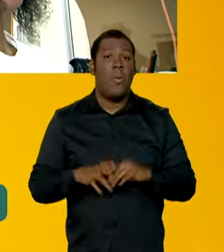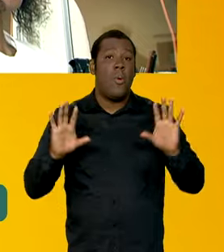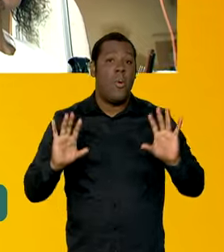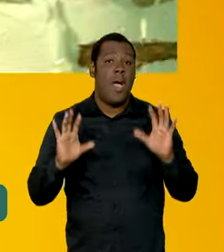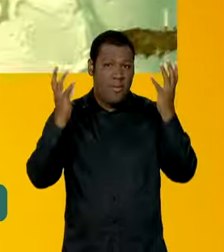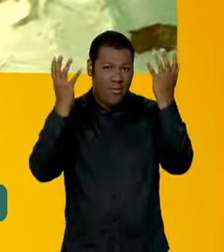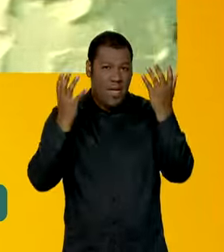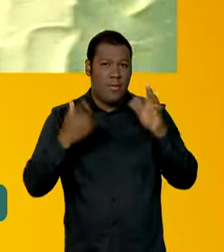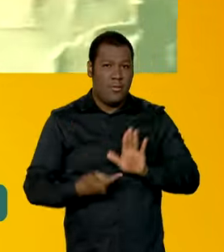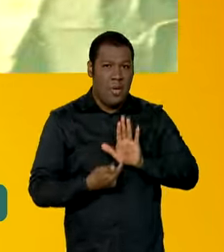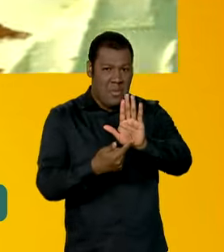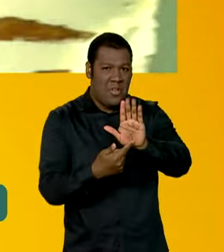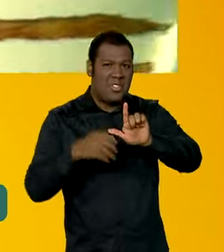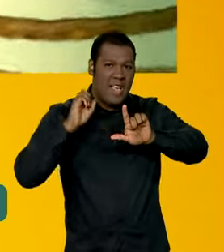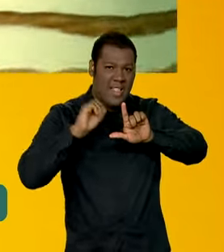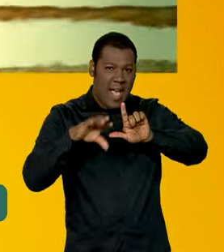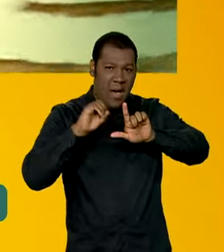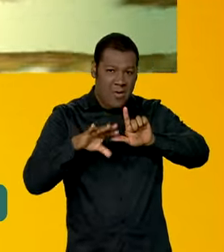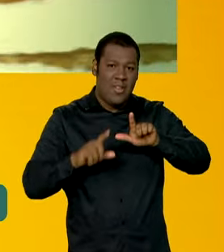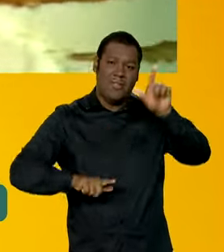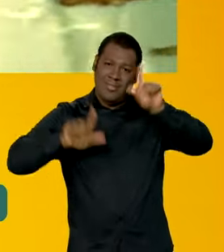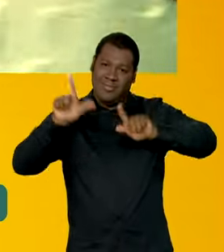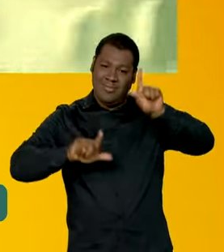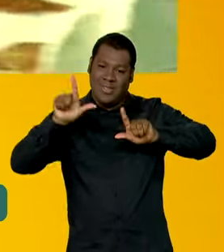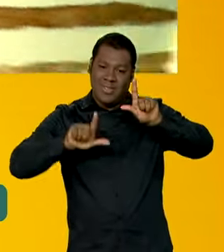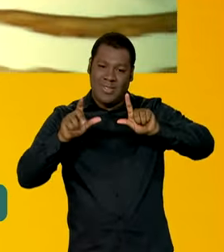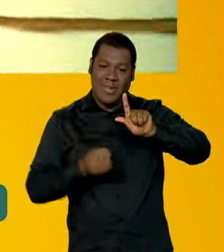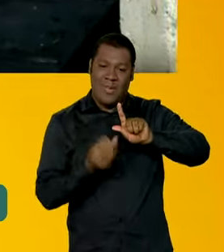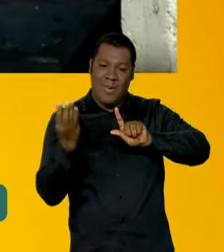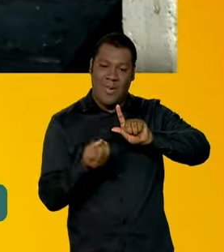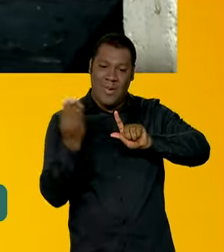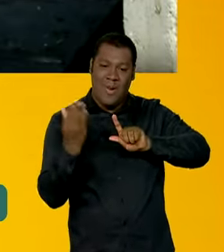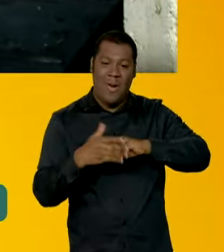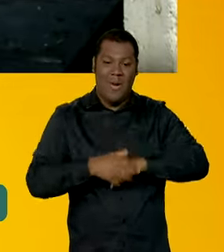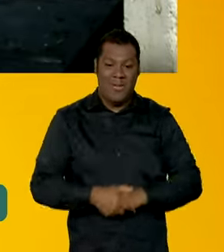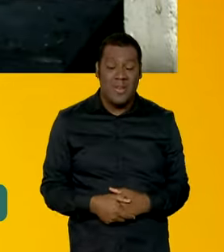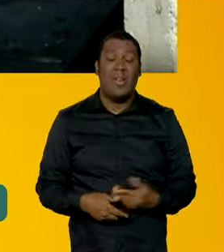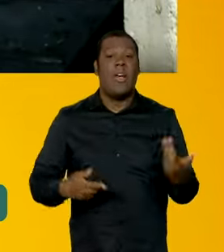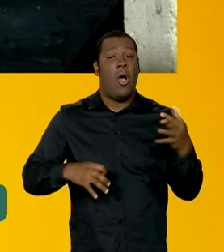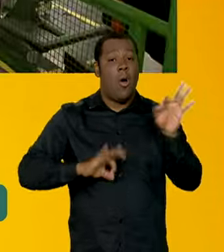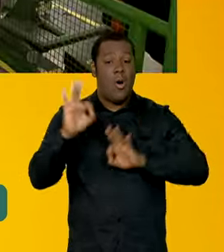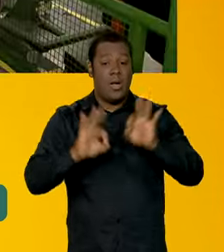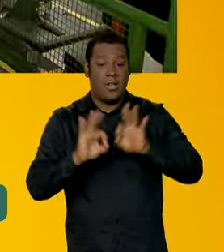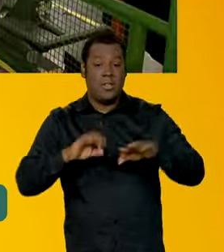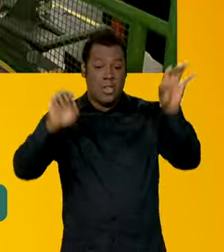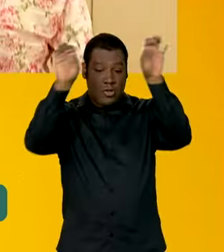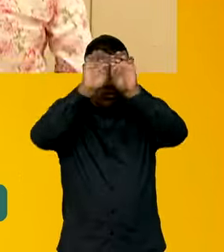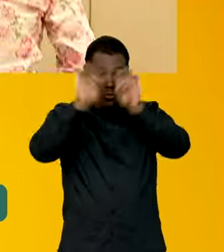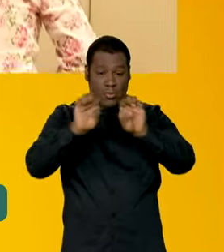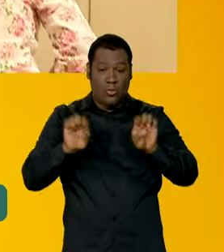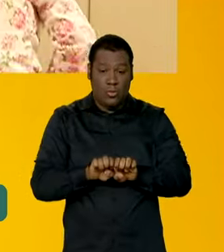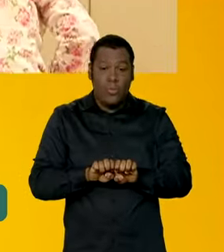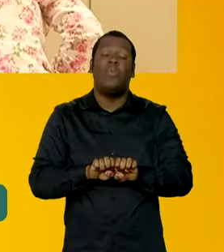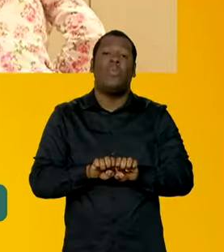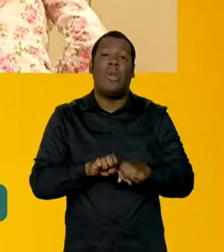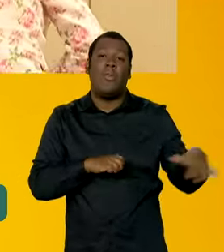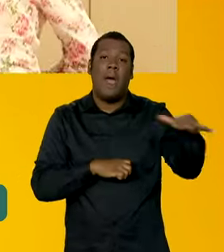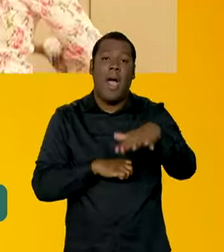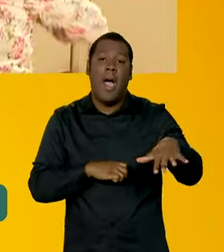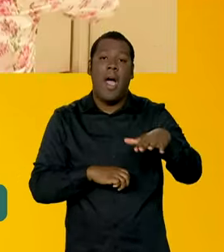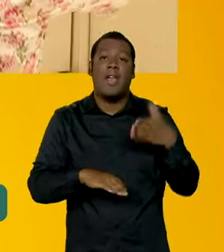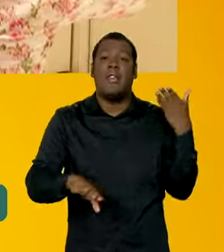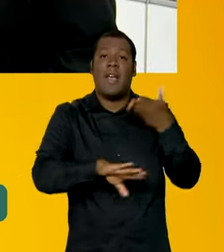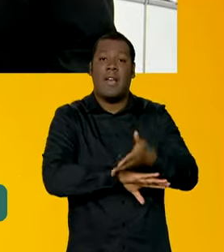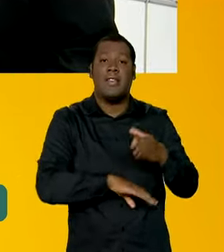terá transmissão ao vivo pelo Canal Gov. Bom, a iniciativa vai reestruturar parte do mercado de crédito no Brasil e dar